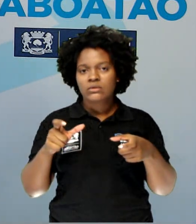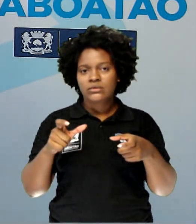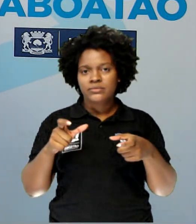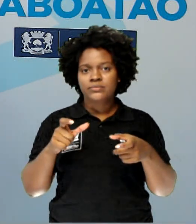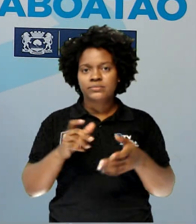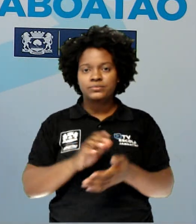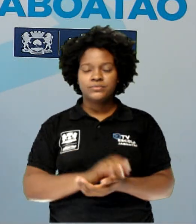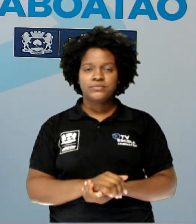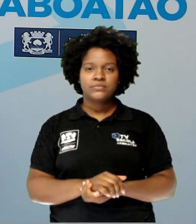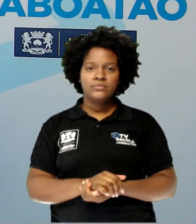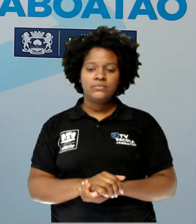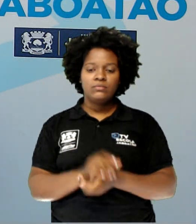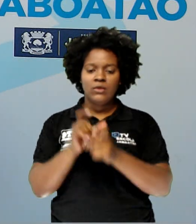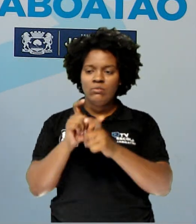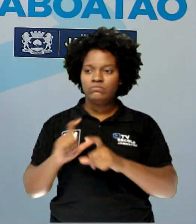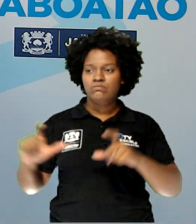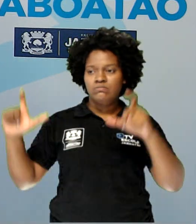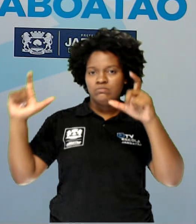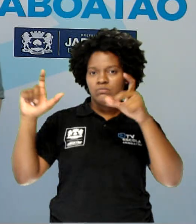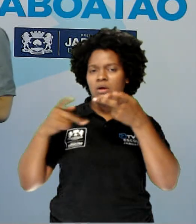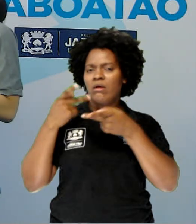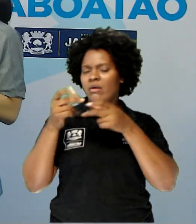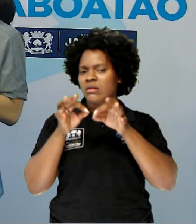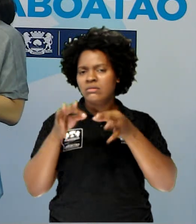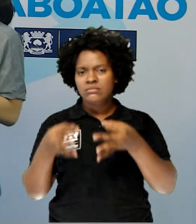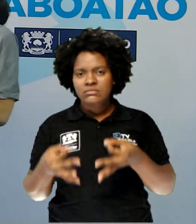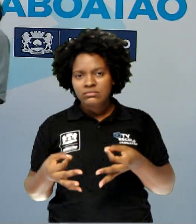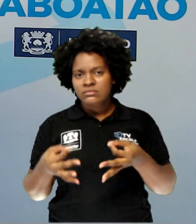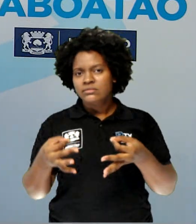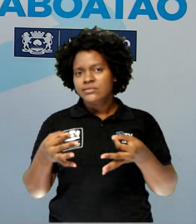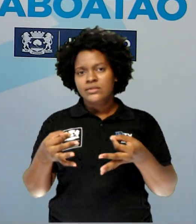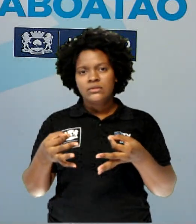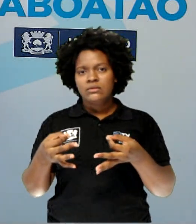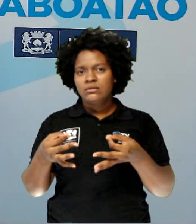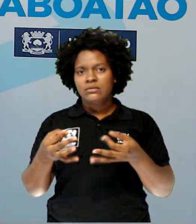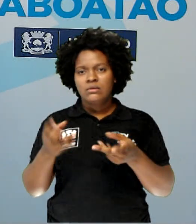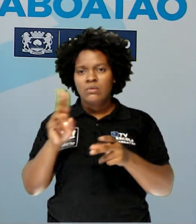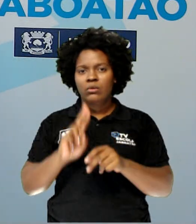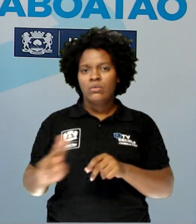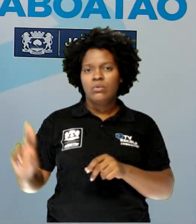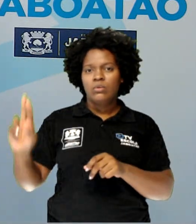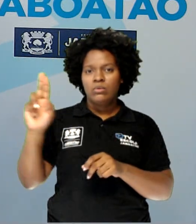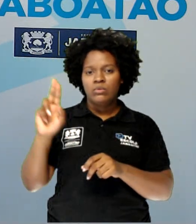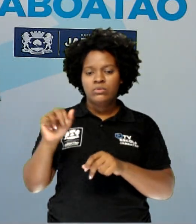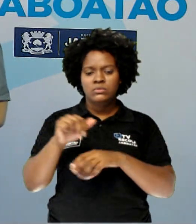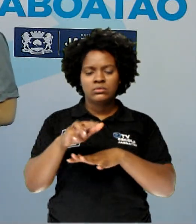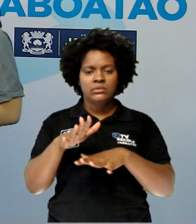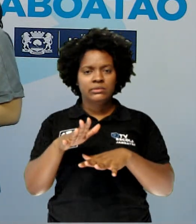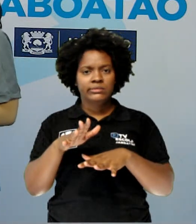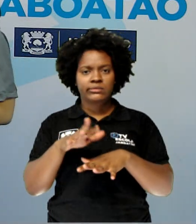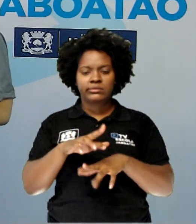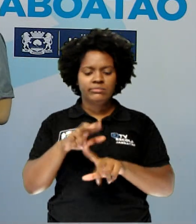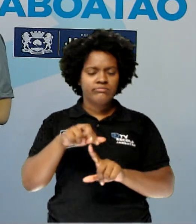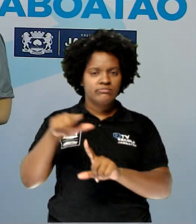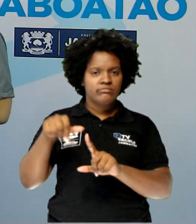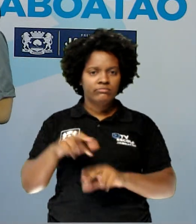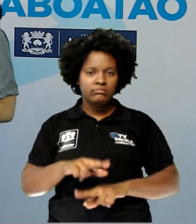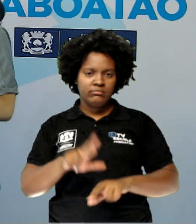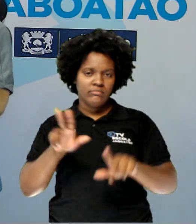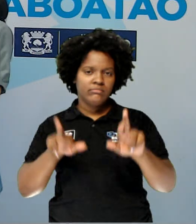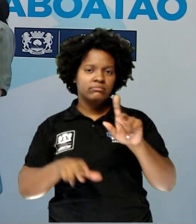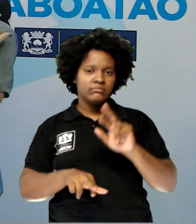Nós vamos ter balões de fala simples, nós vamos ter a utilização de planos diferentes, como plano geral